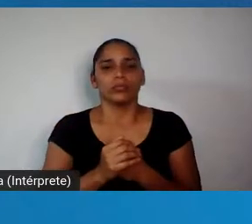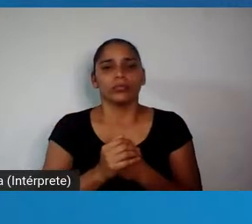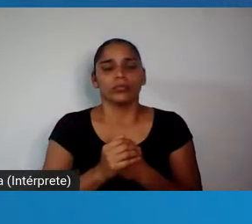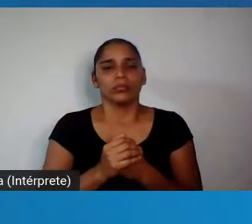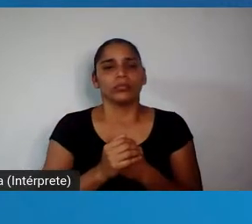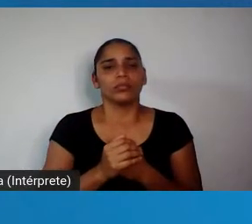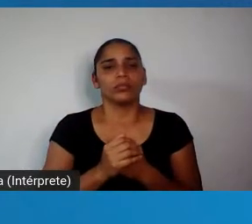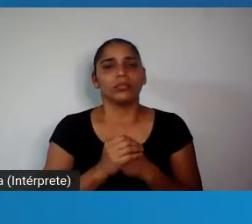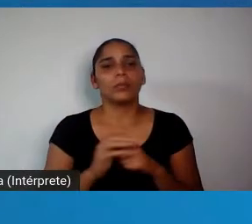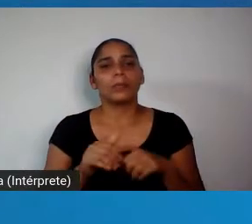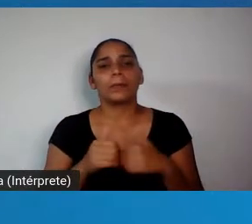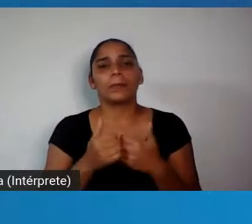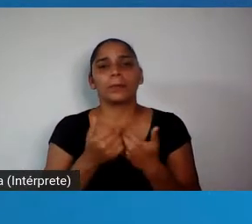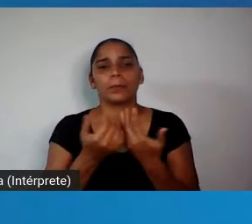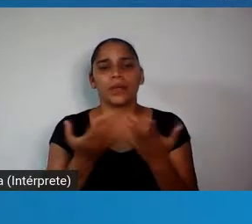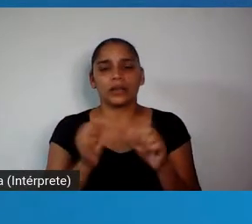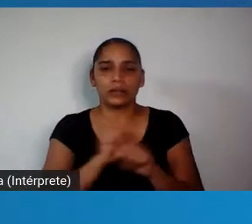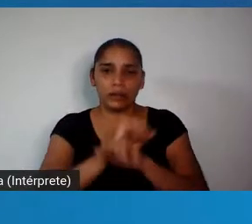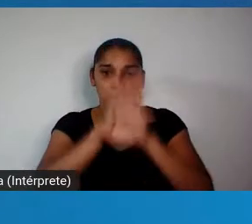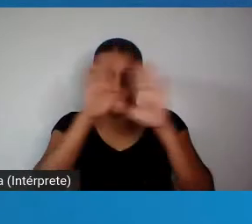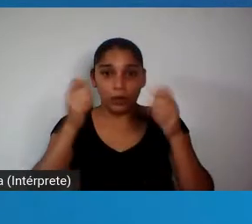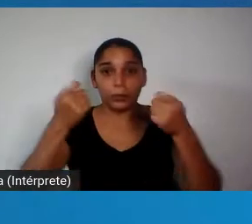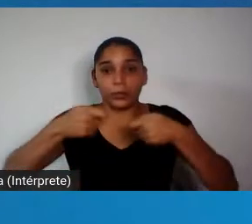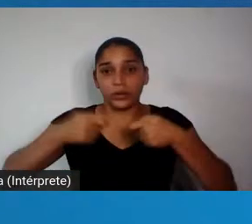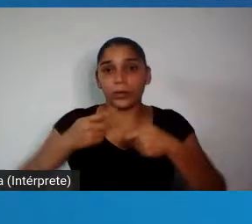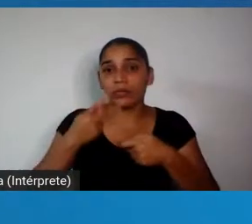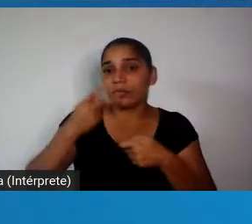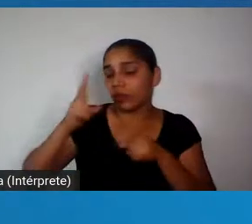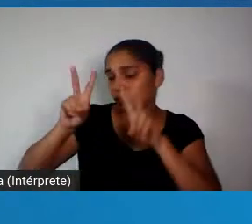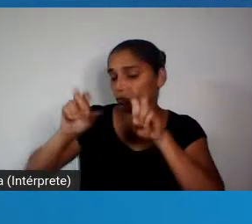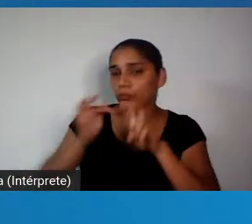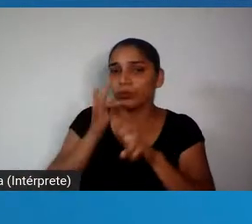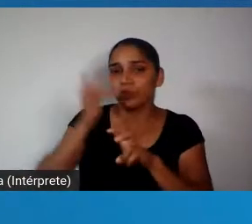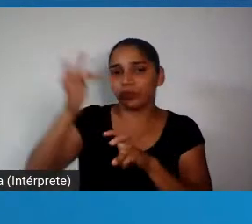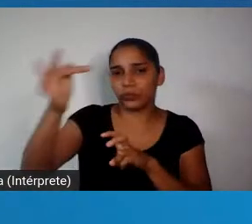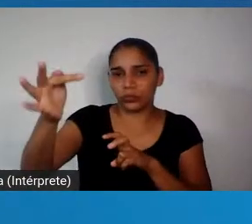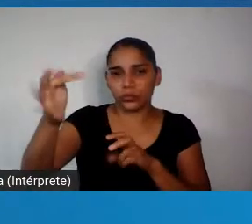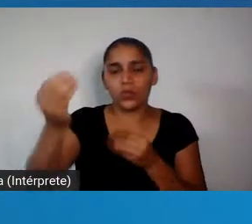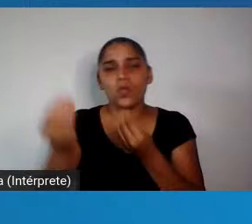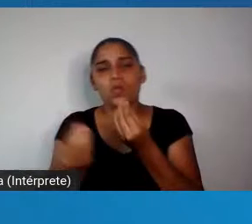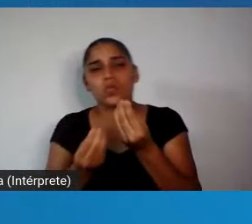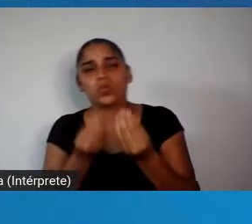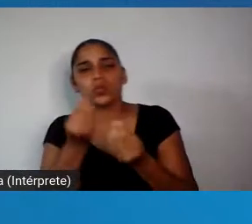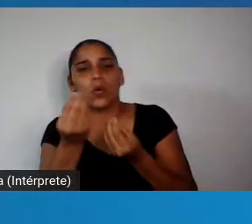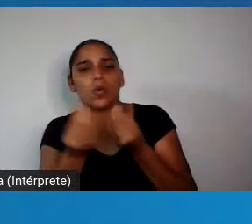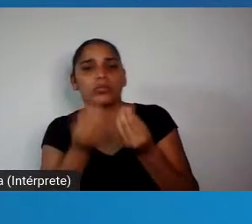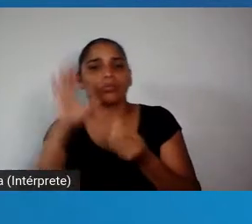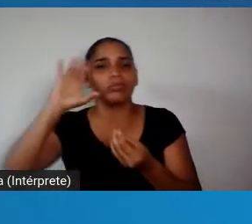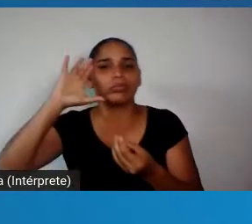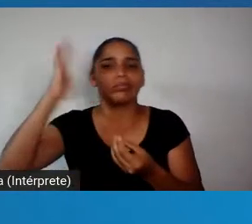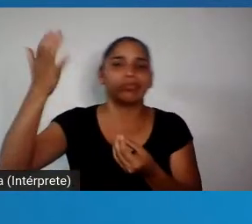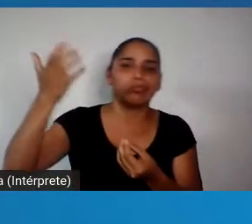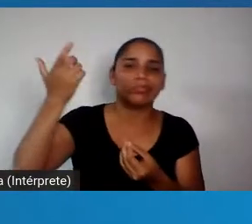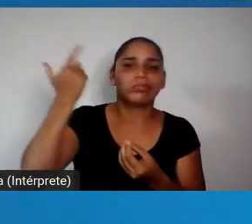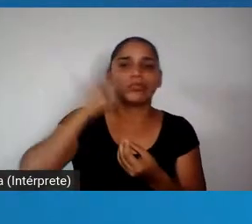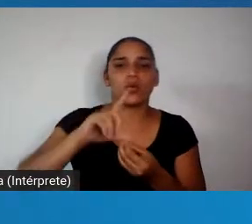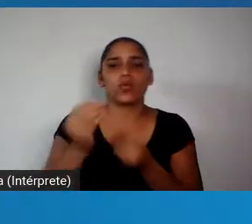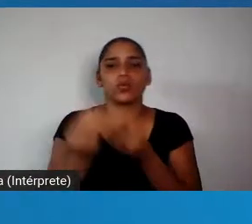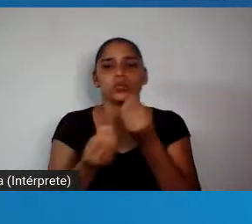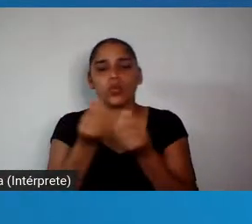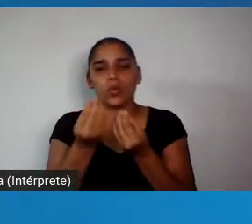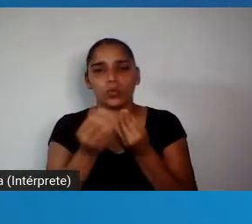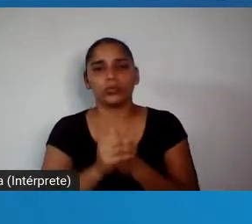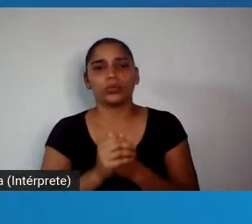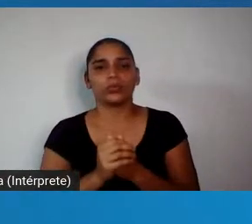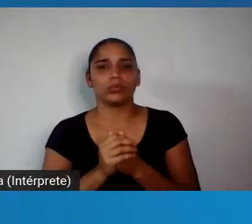mas, claro, que a gente tem que falar sobre o futuro, como é que a gente sai dessa, como é que a gente sai dessa